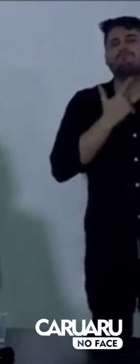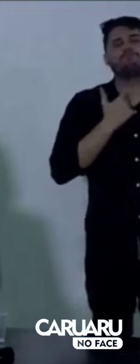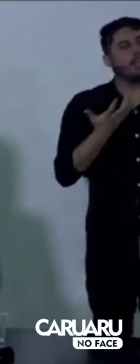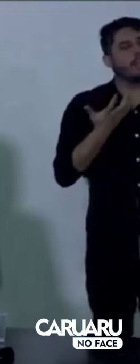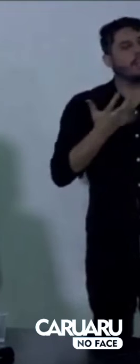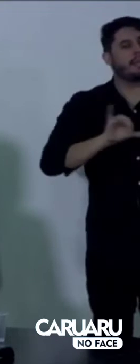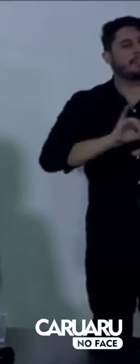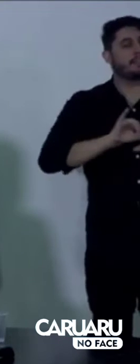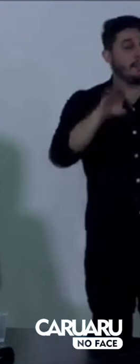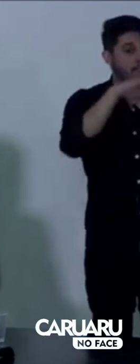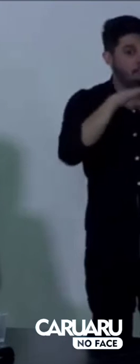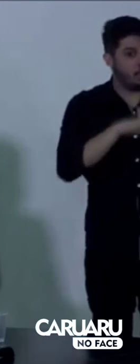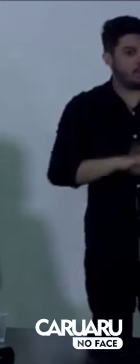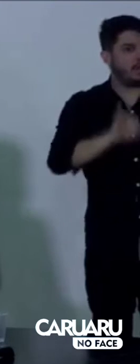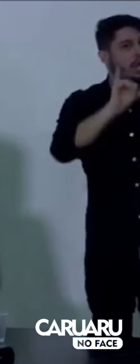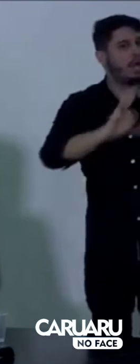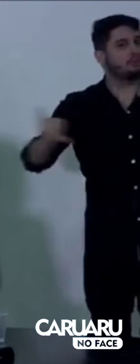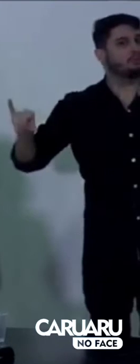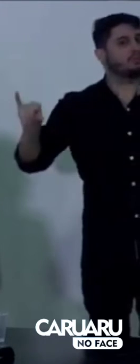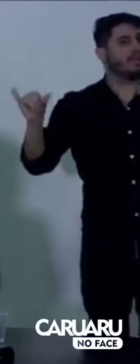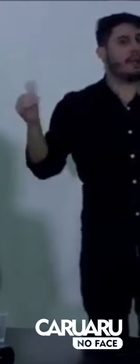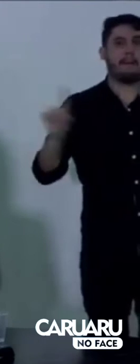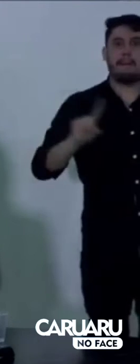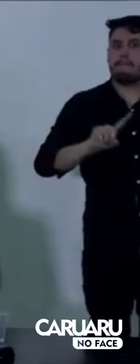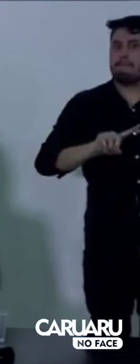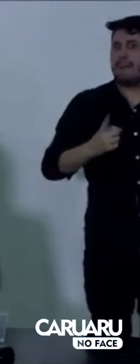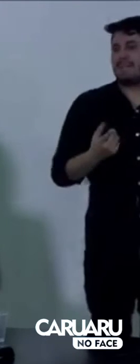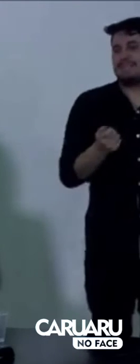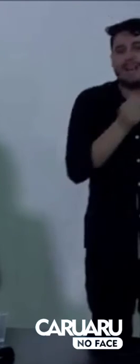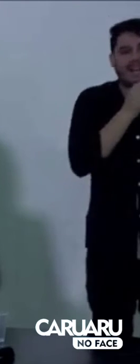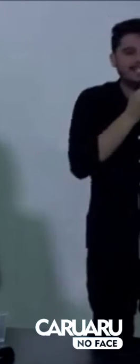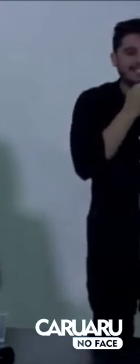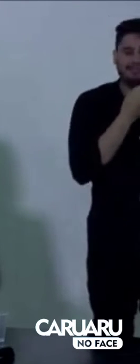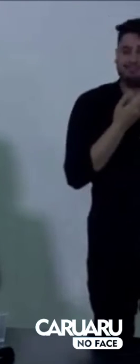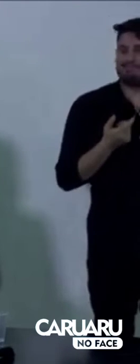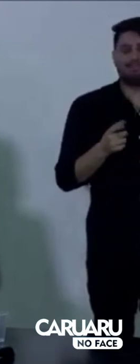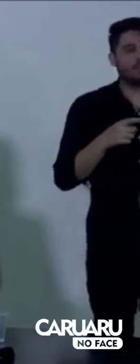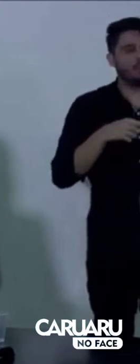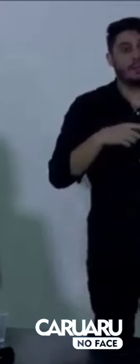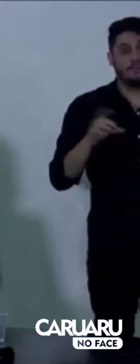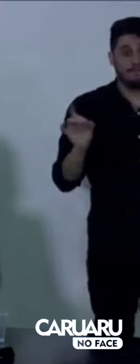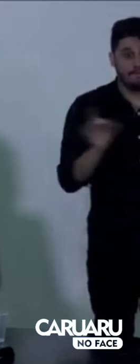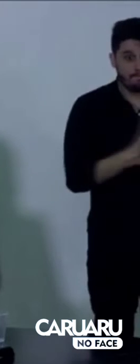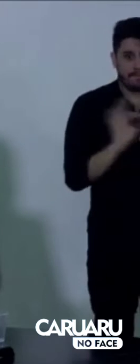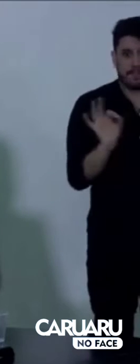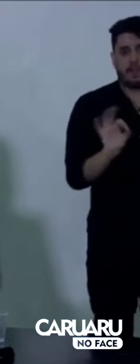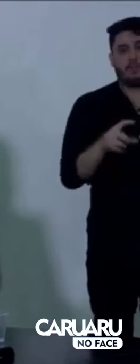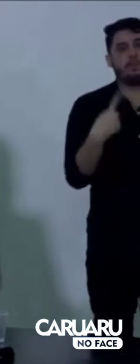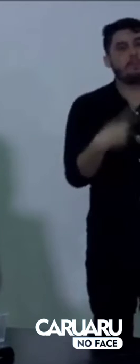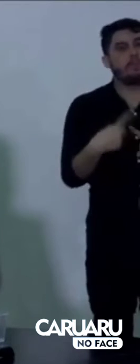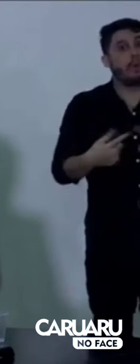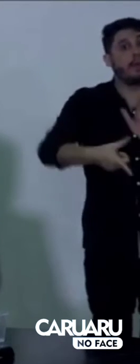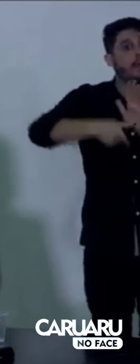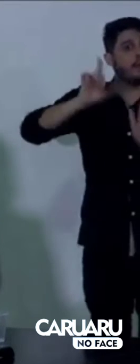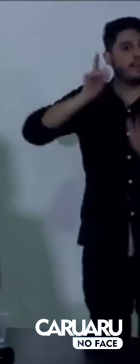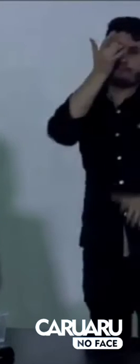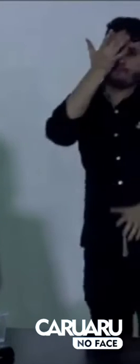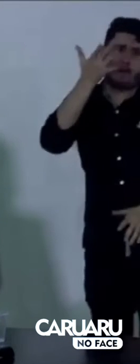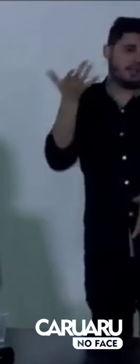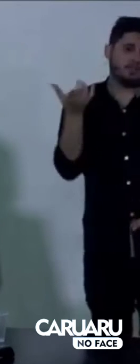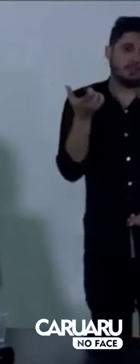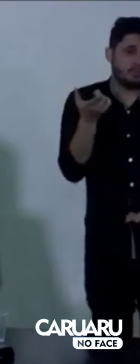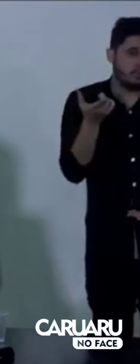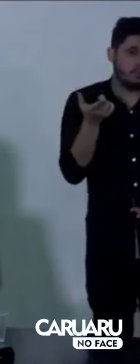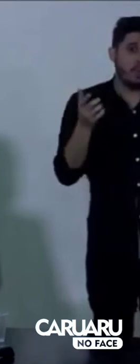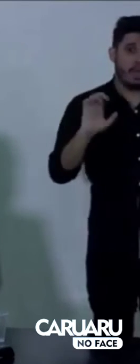não está pronta? Porque não é fácil, porque é diferente para todo mundo, que as empresas patrocinadoras, elas depositavam o dinheiro na Prefeitura de Caruaru, e a Prefeitura de